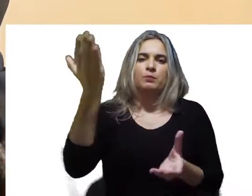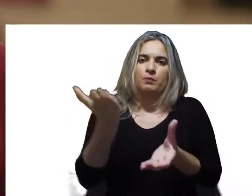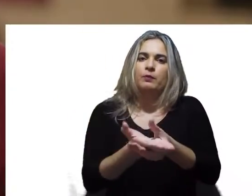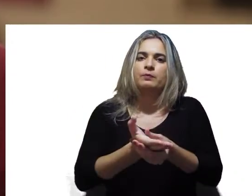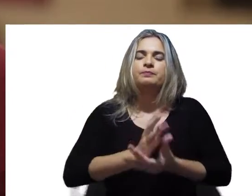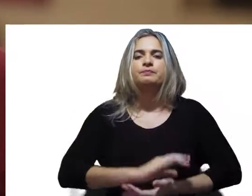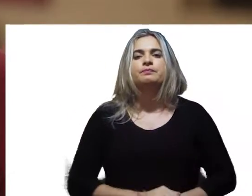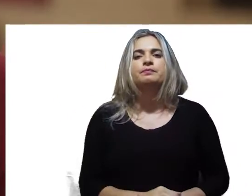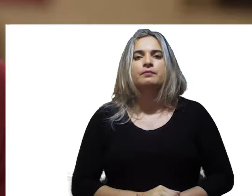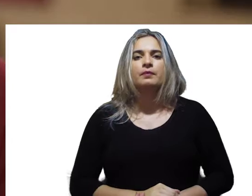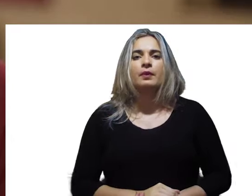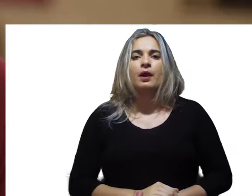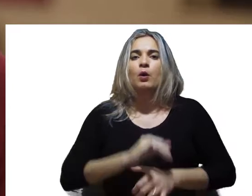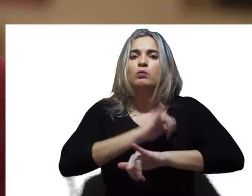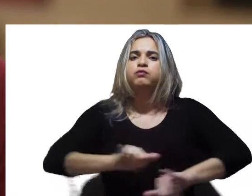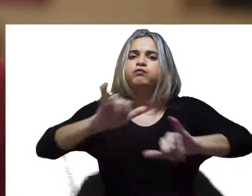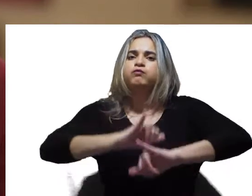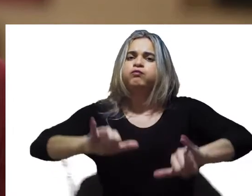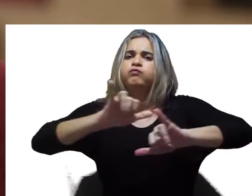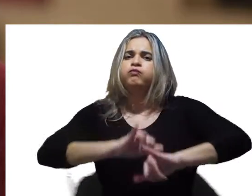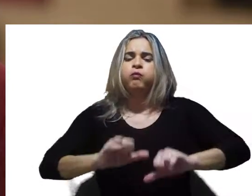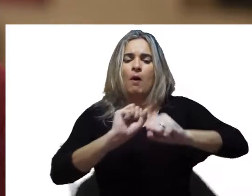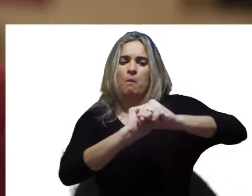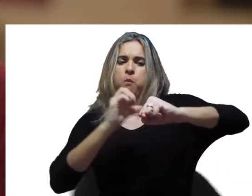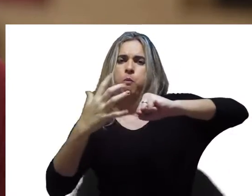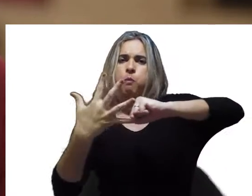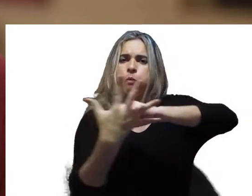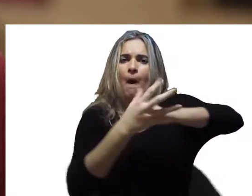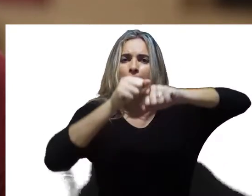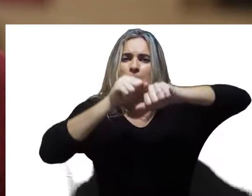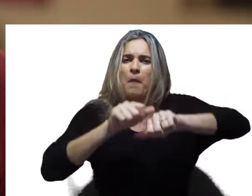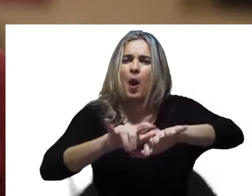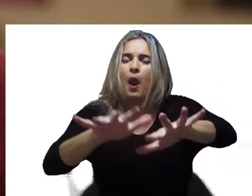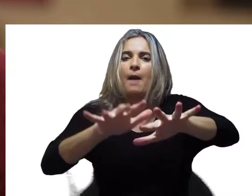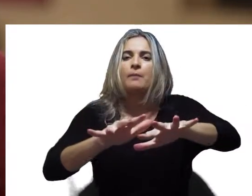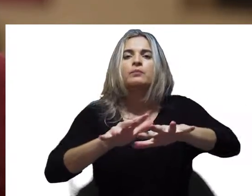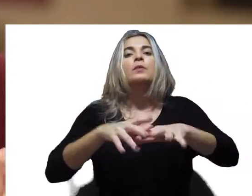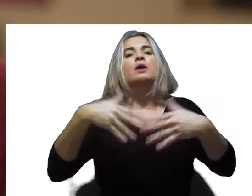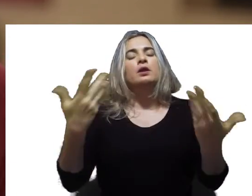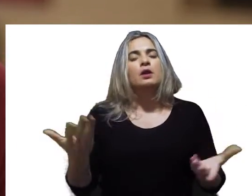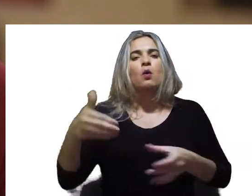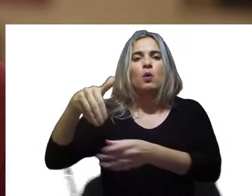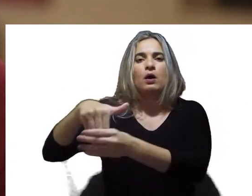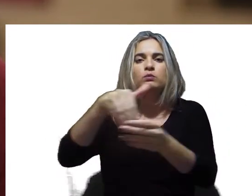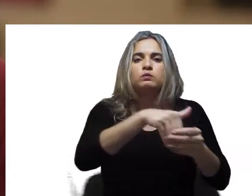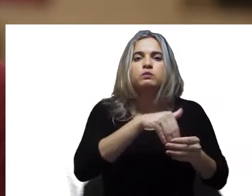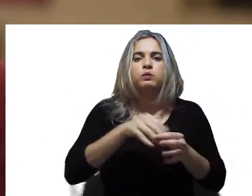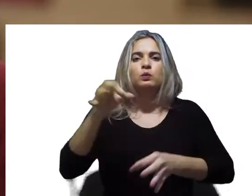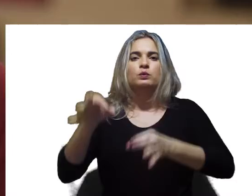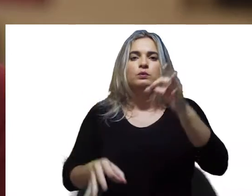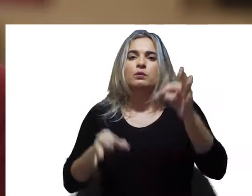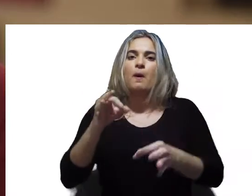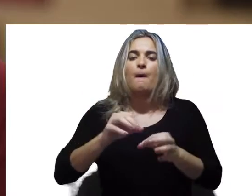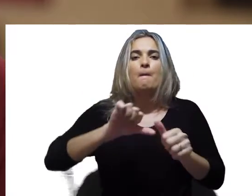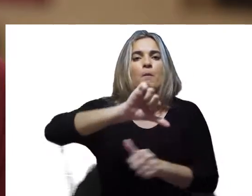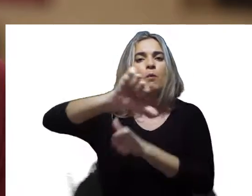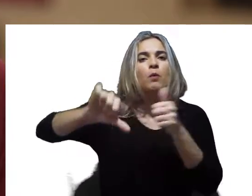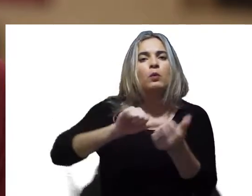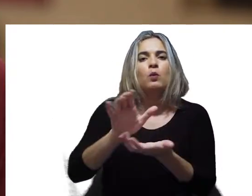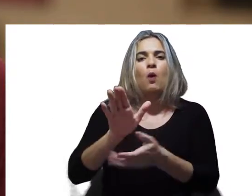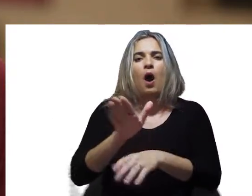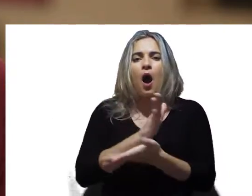popular. Pensando em evitar a propagação da Covid-19, a Justiça Eleitoral Potiguar promoveu algumas mudanças nos locais de votação.